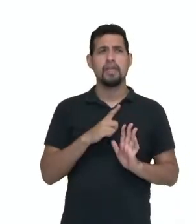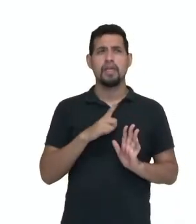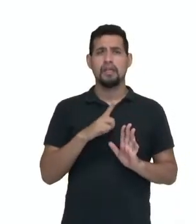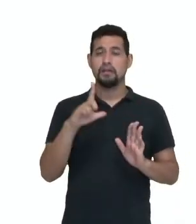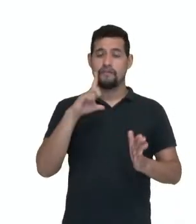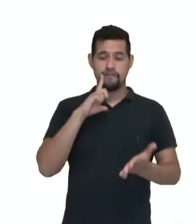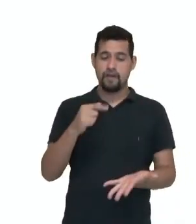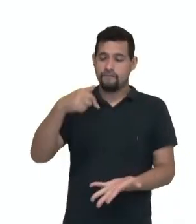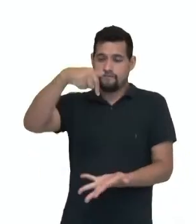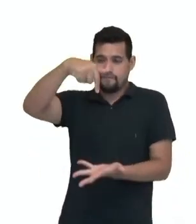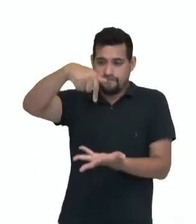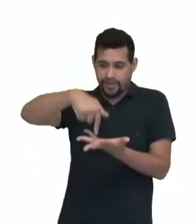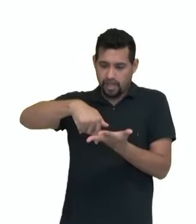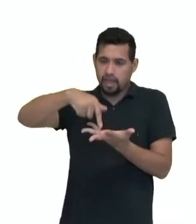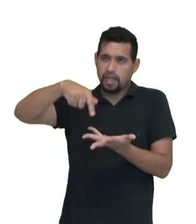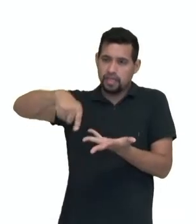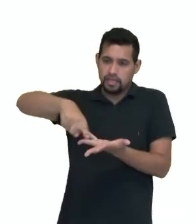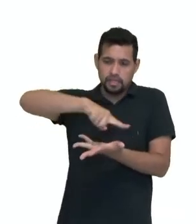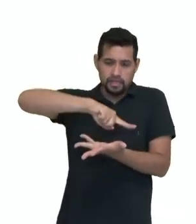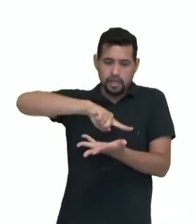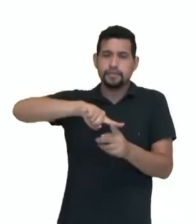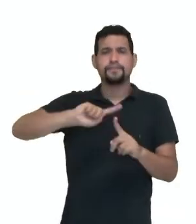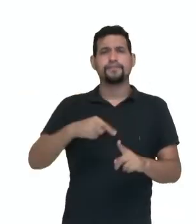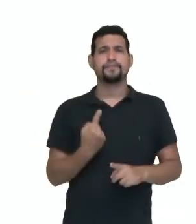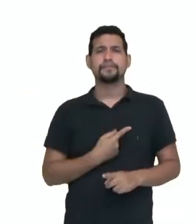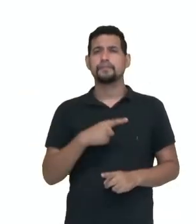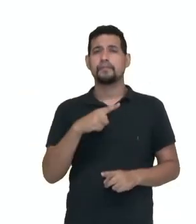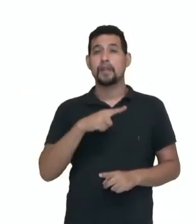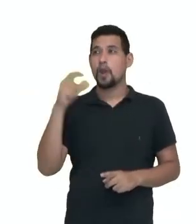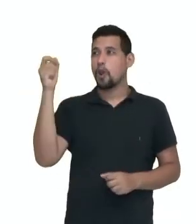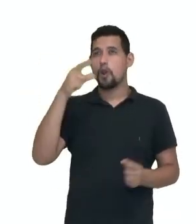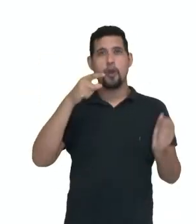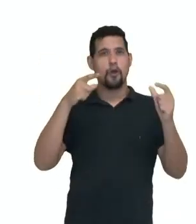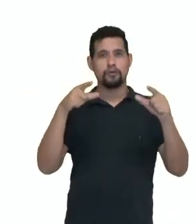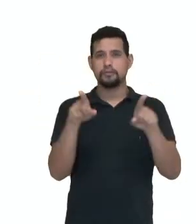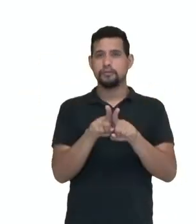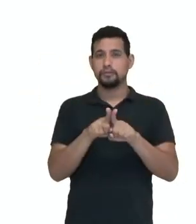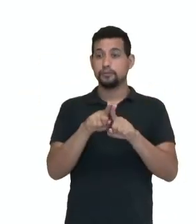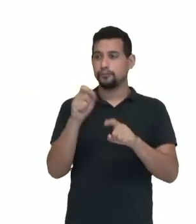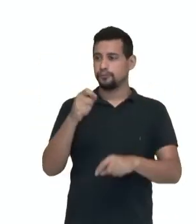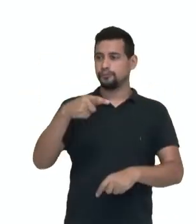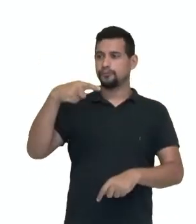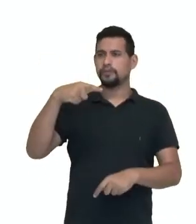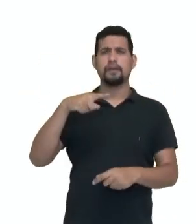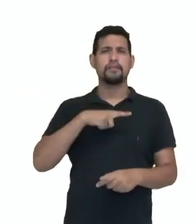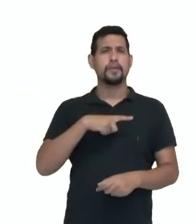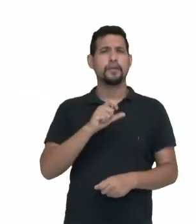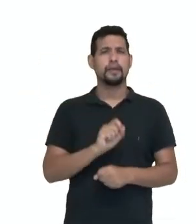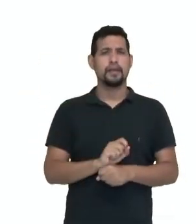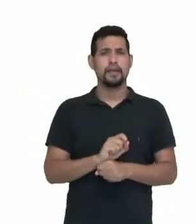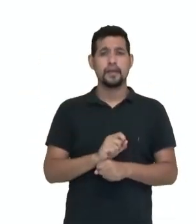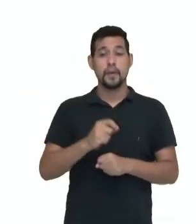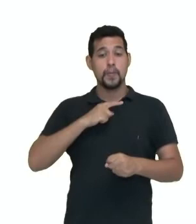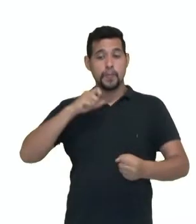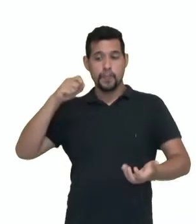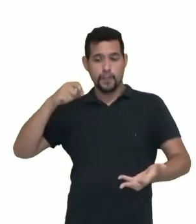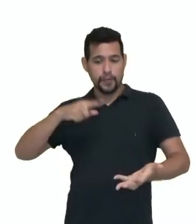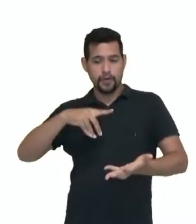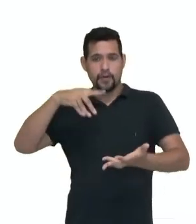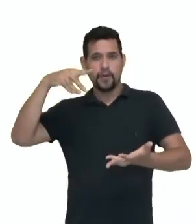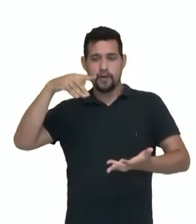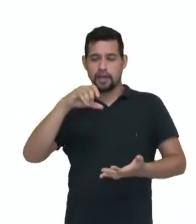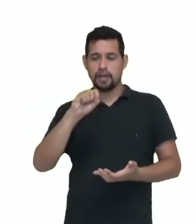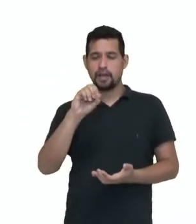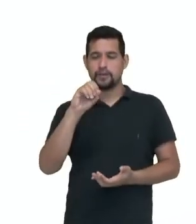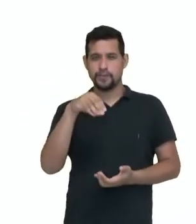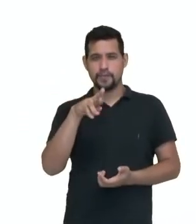que fica enfincada no solo. E quando nós temos a luminosidade do sol, vai ter a projeção da sua